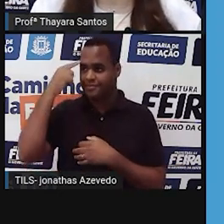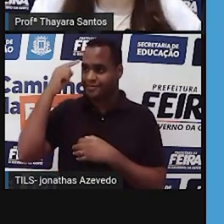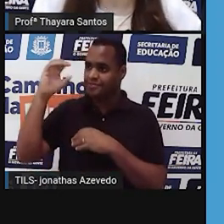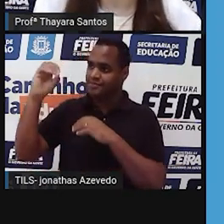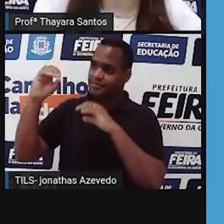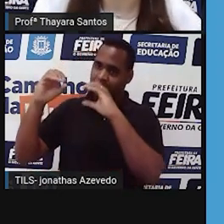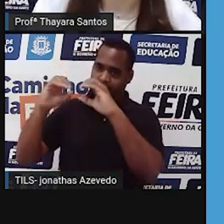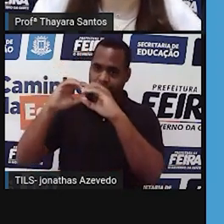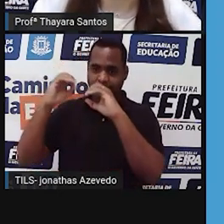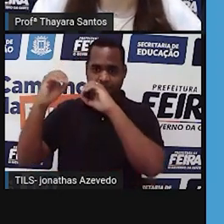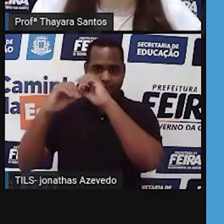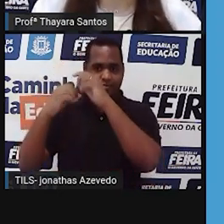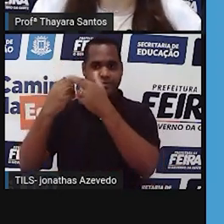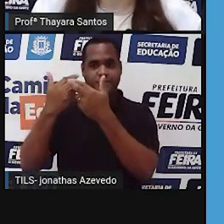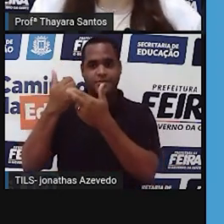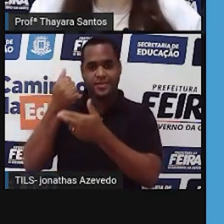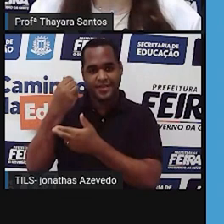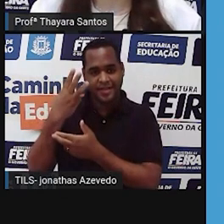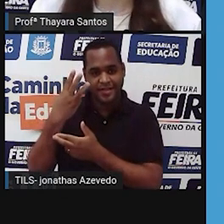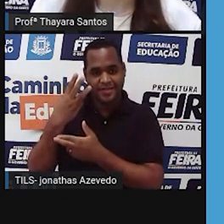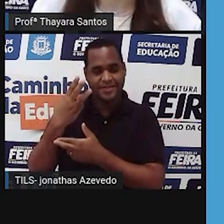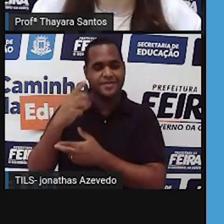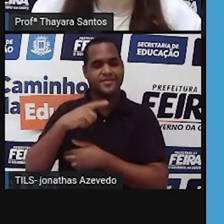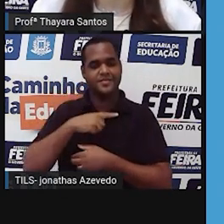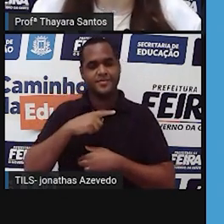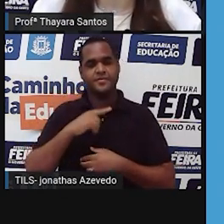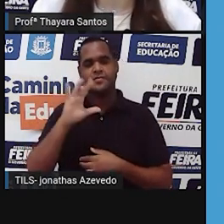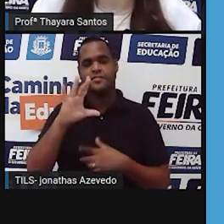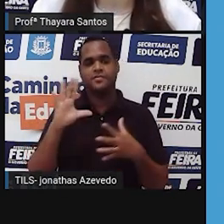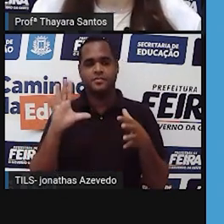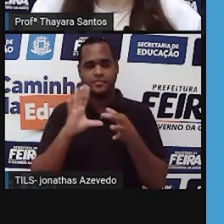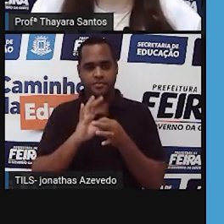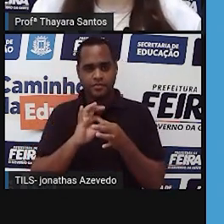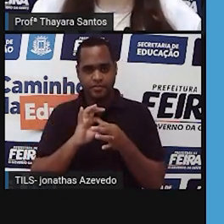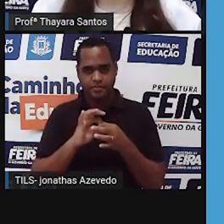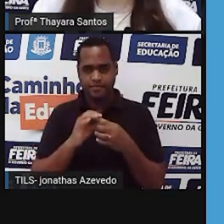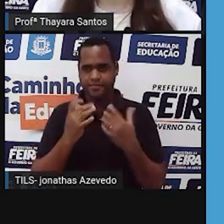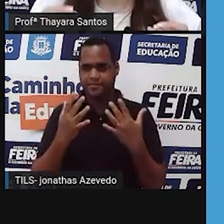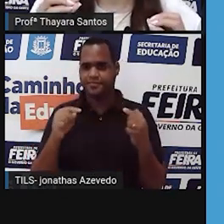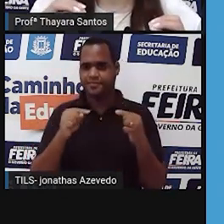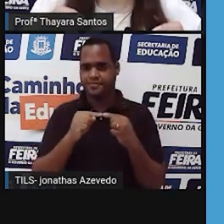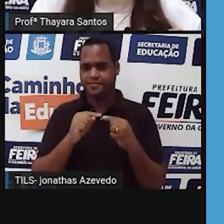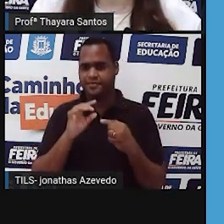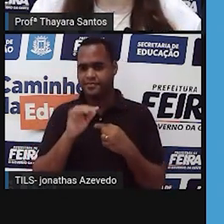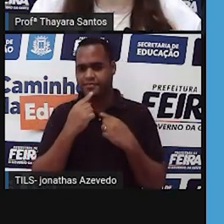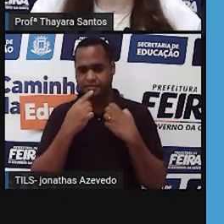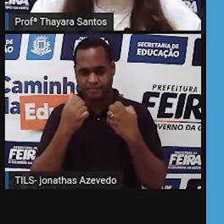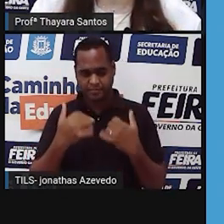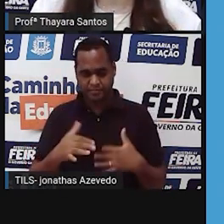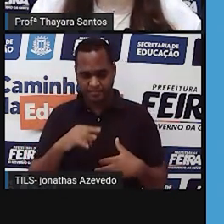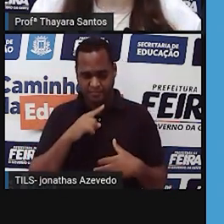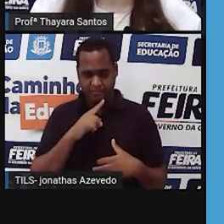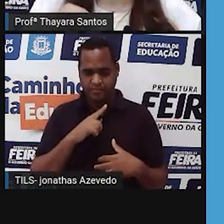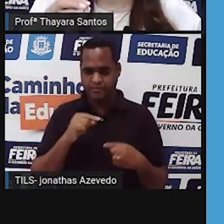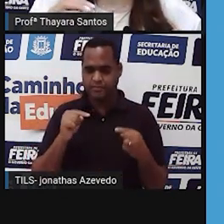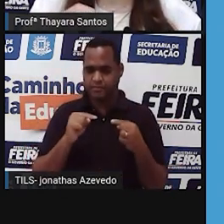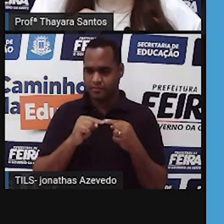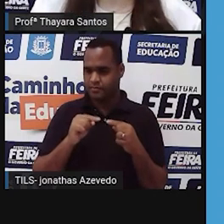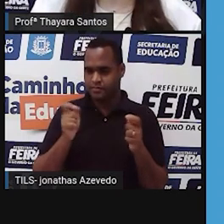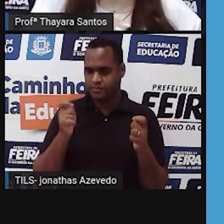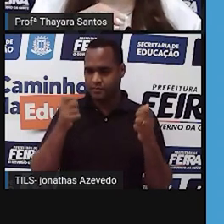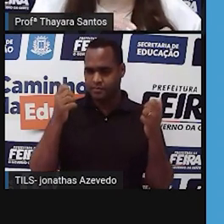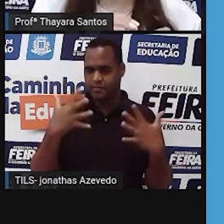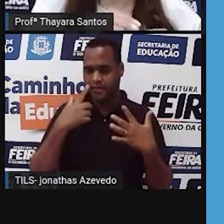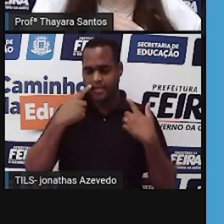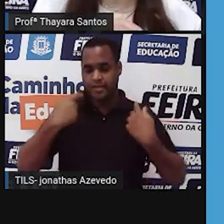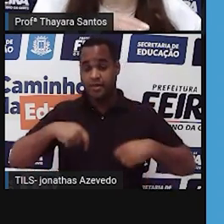ele passa por 13 constelações. Então, como é que isso se encaixaria aí? E sem falar que essas constelações, elas